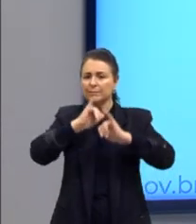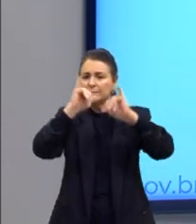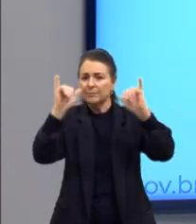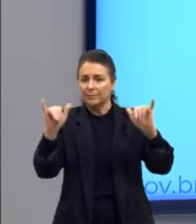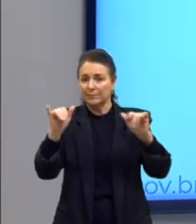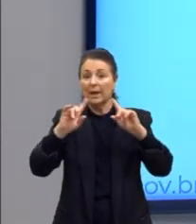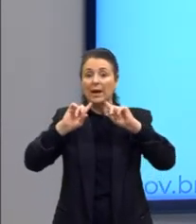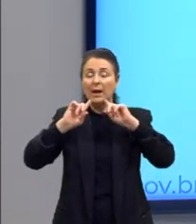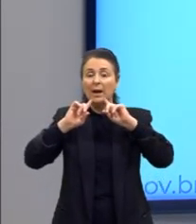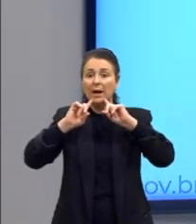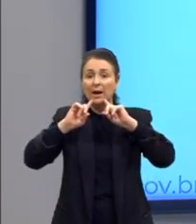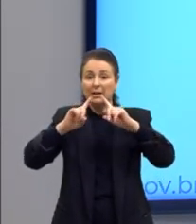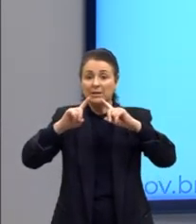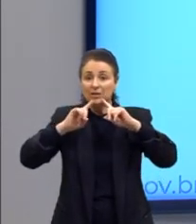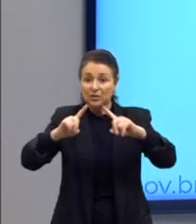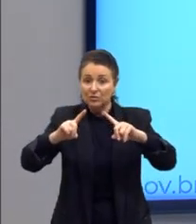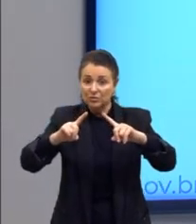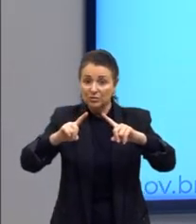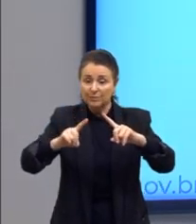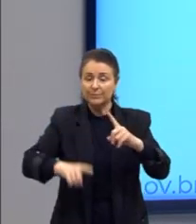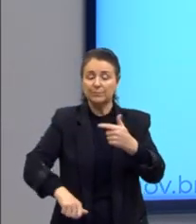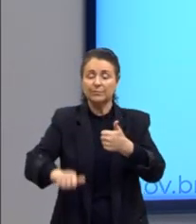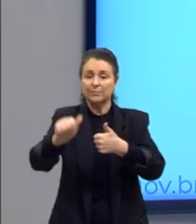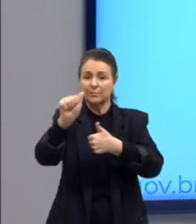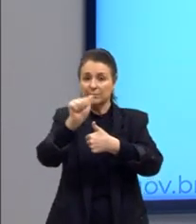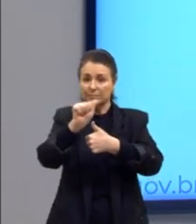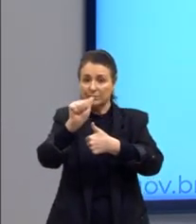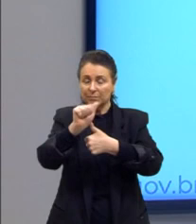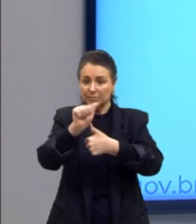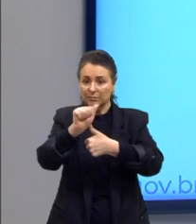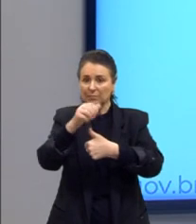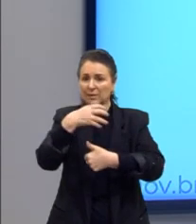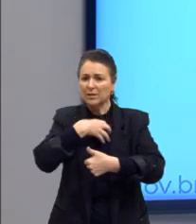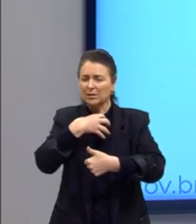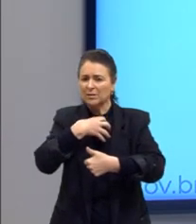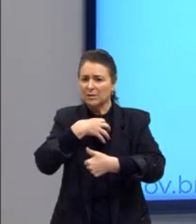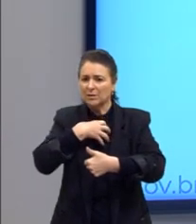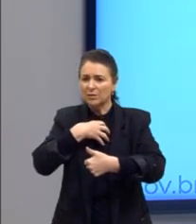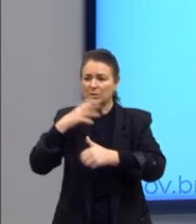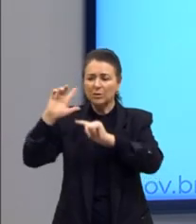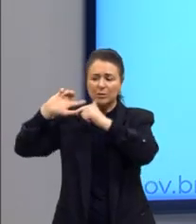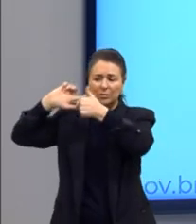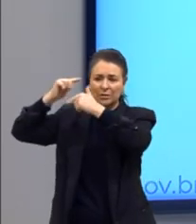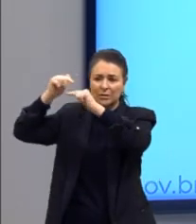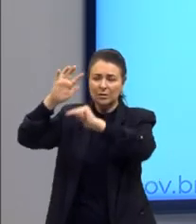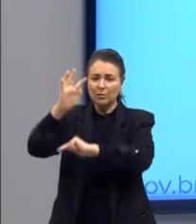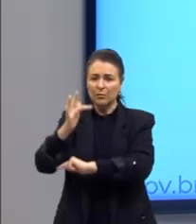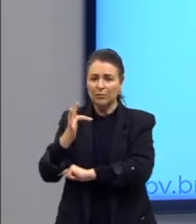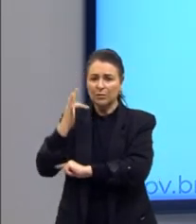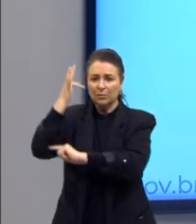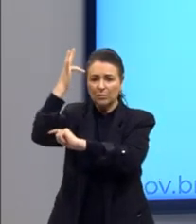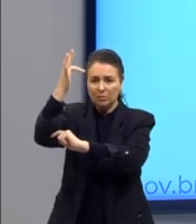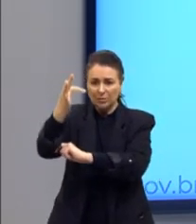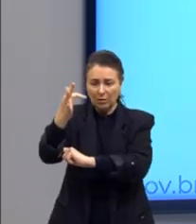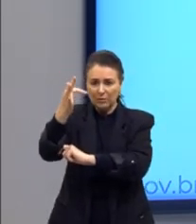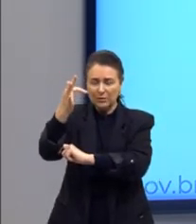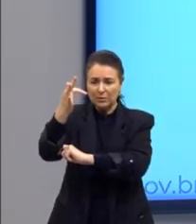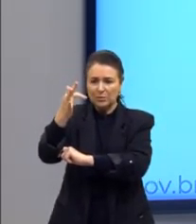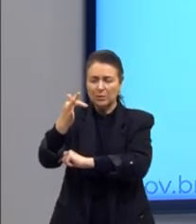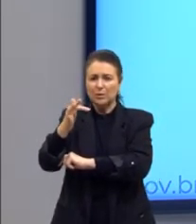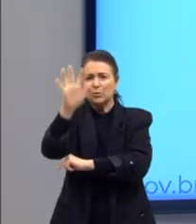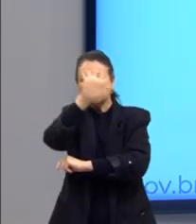crítica, alternativa A, tem o sentido na tradição filosófica de contentamento,